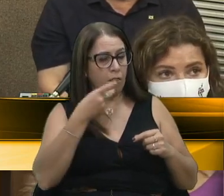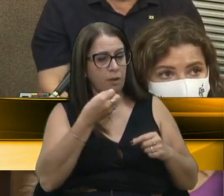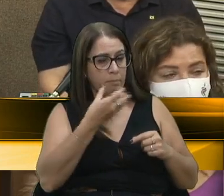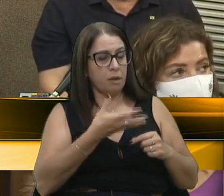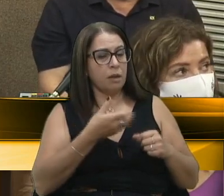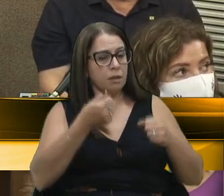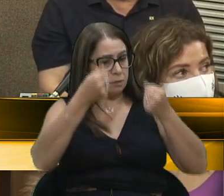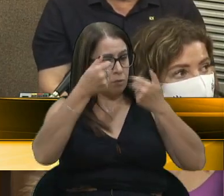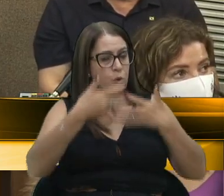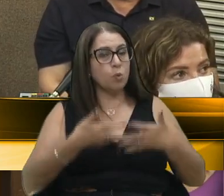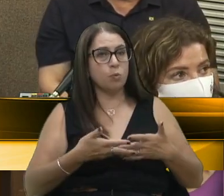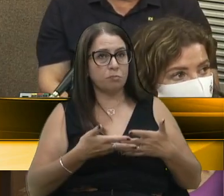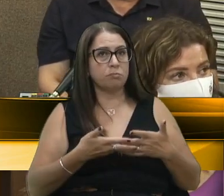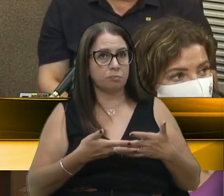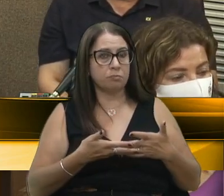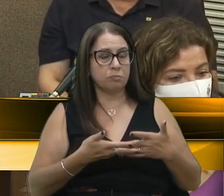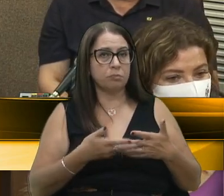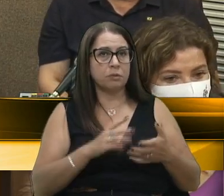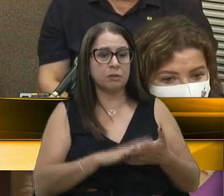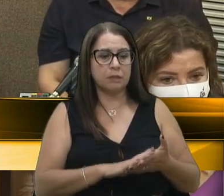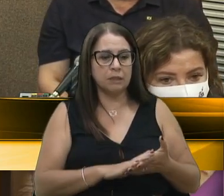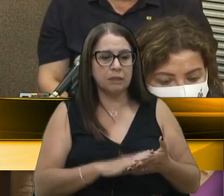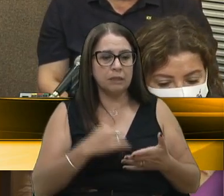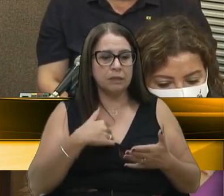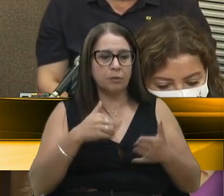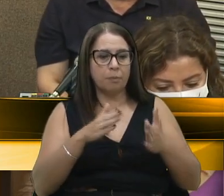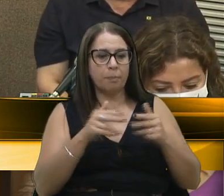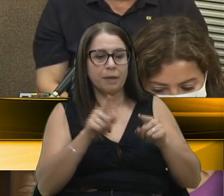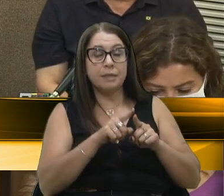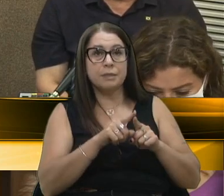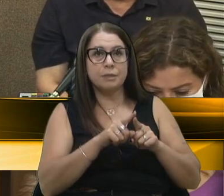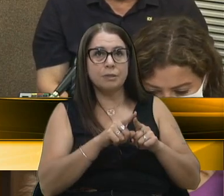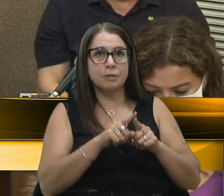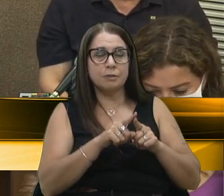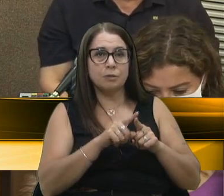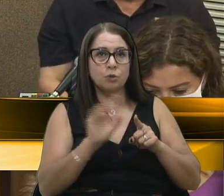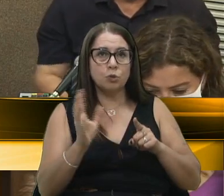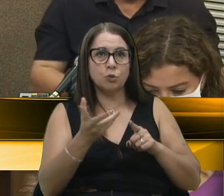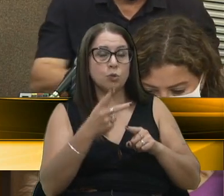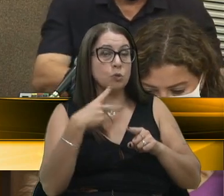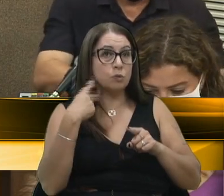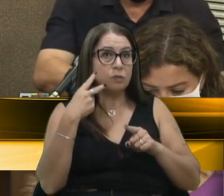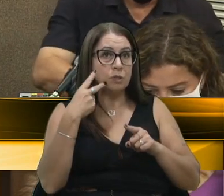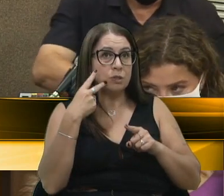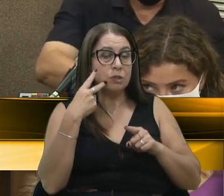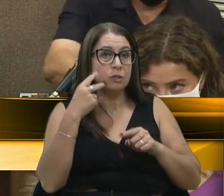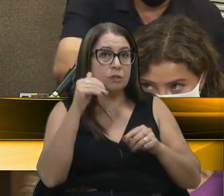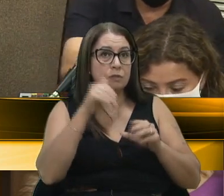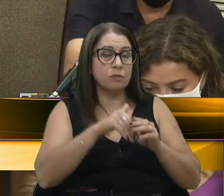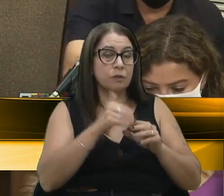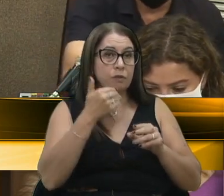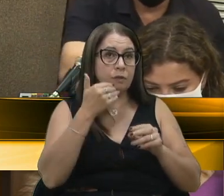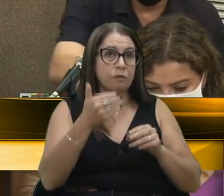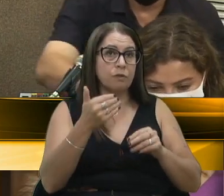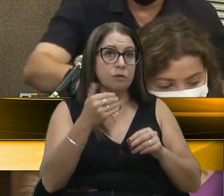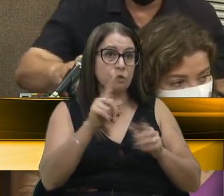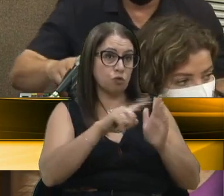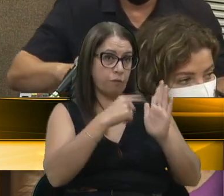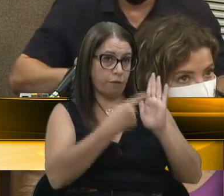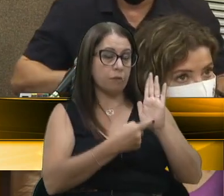explanou. E, evidentemente, eu peço que todos os vereadores votem a favor do veto.